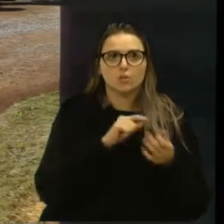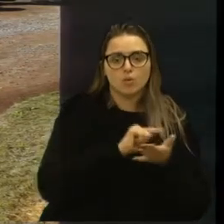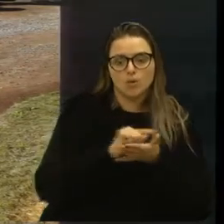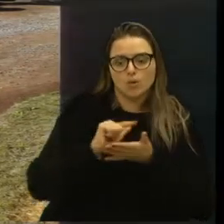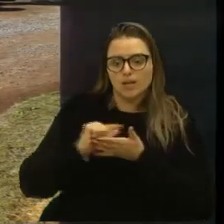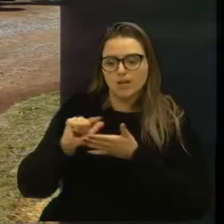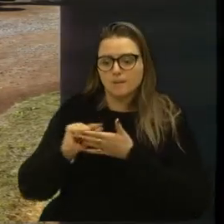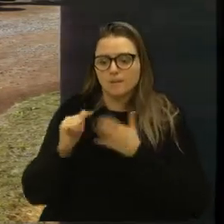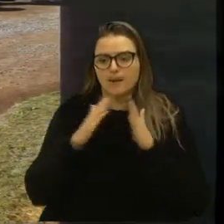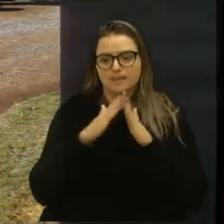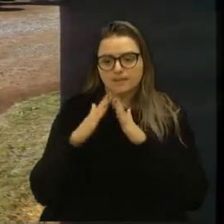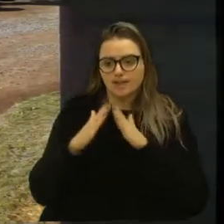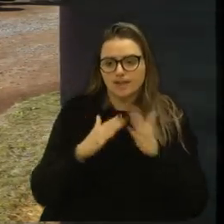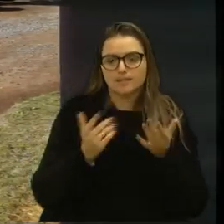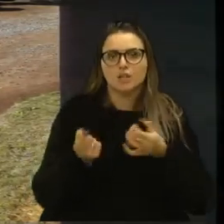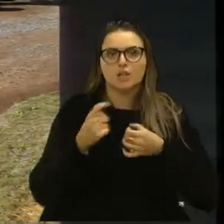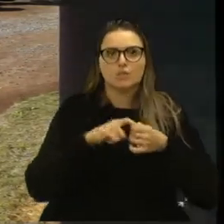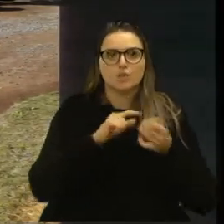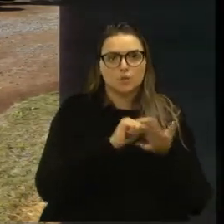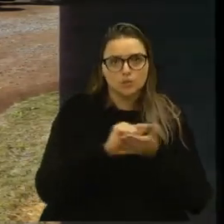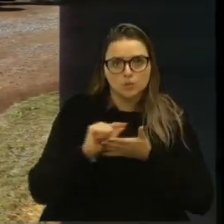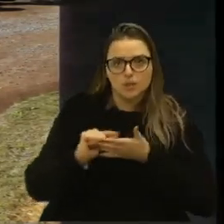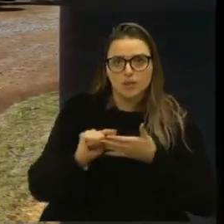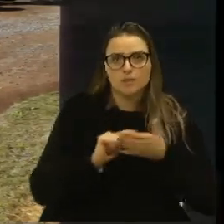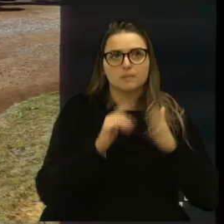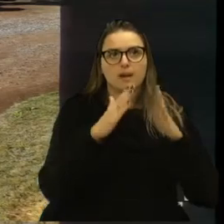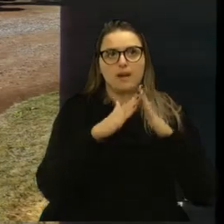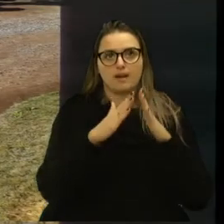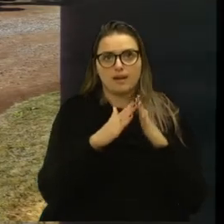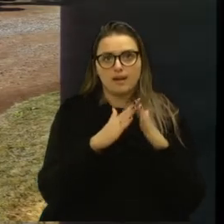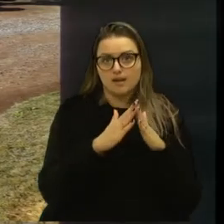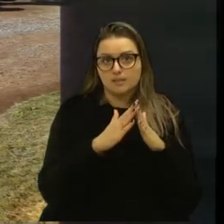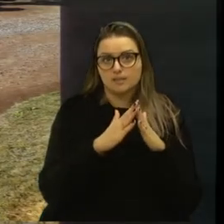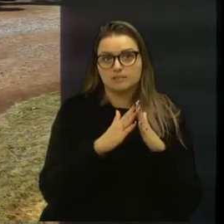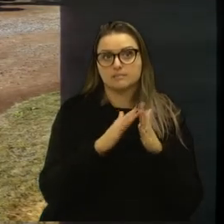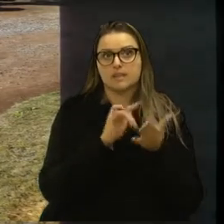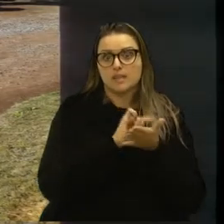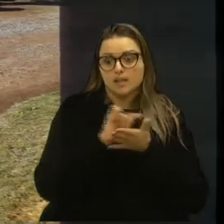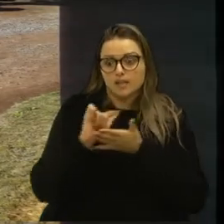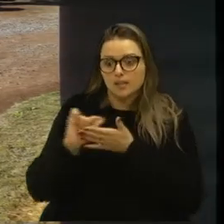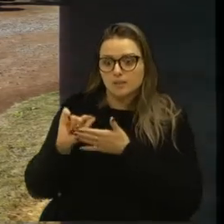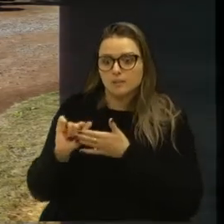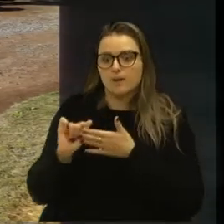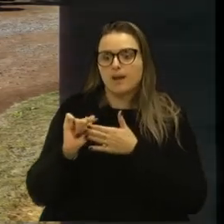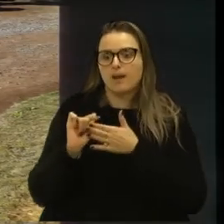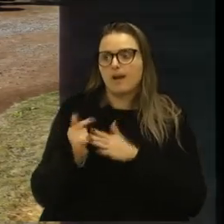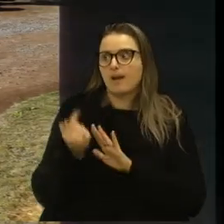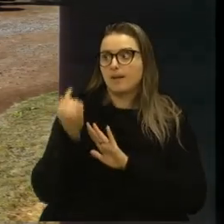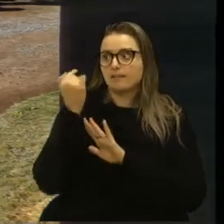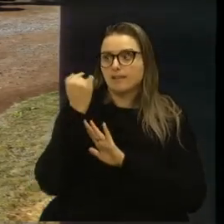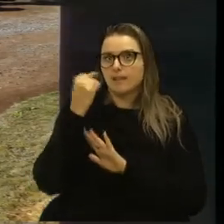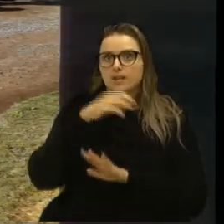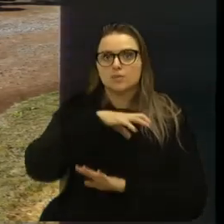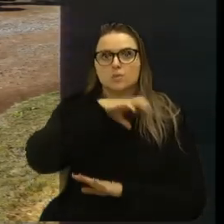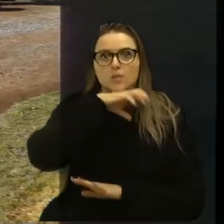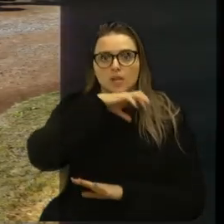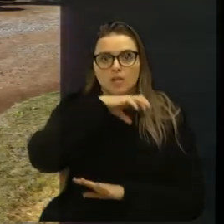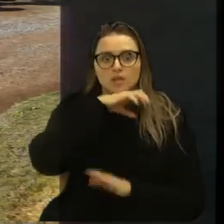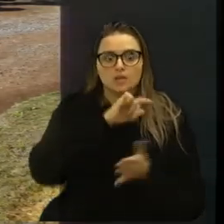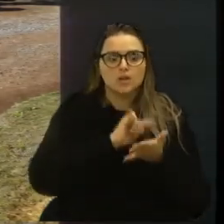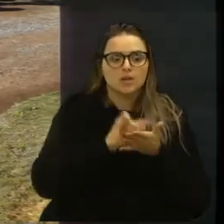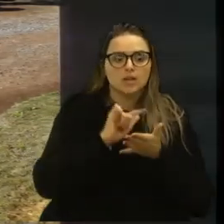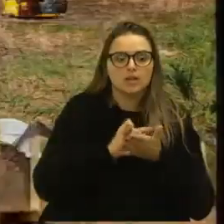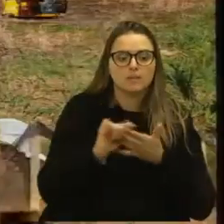pátio, voltaram a limpar a sua casa, limpavam o fundo do lote, limpavam a sua